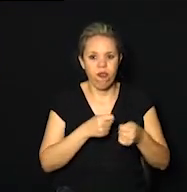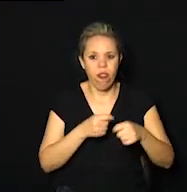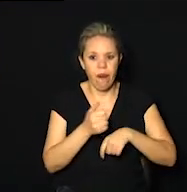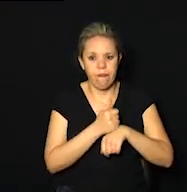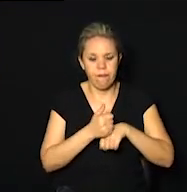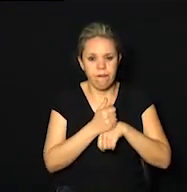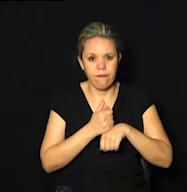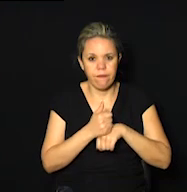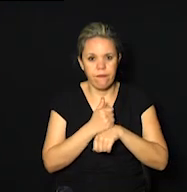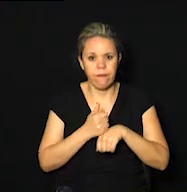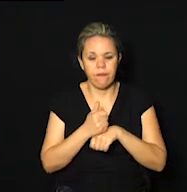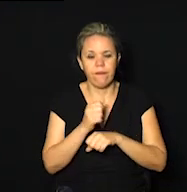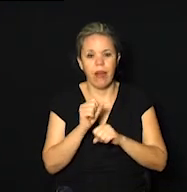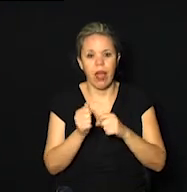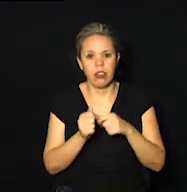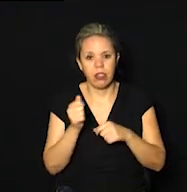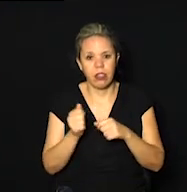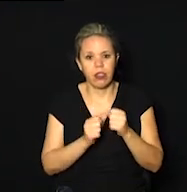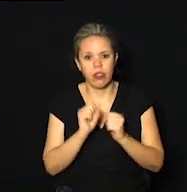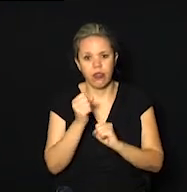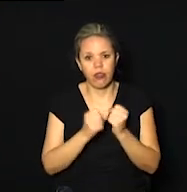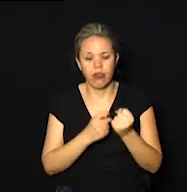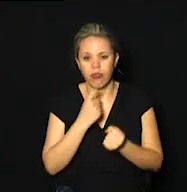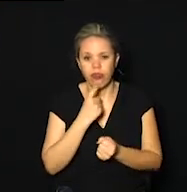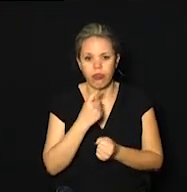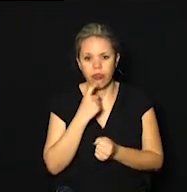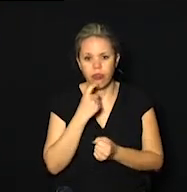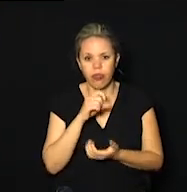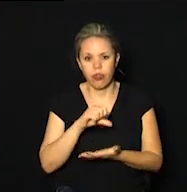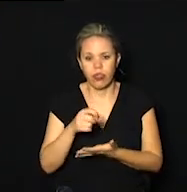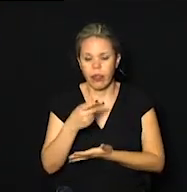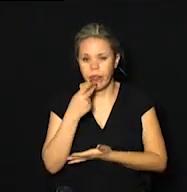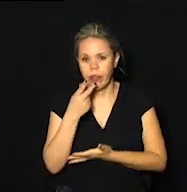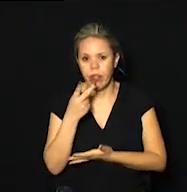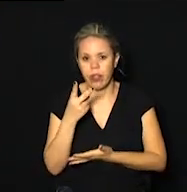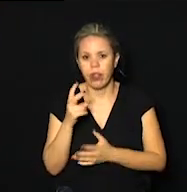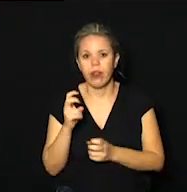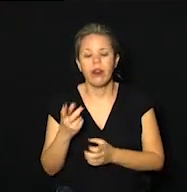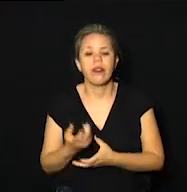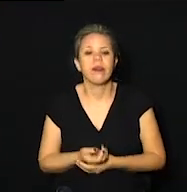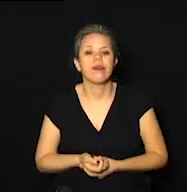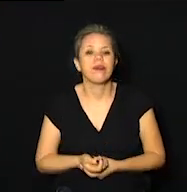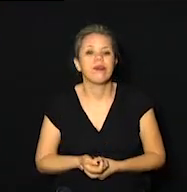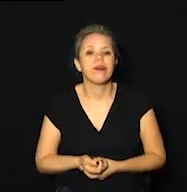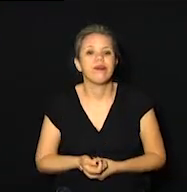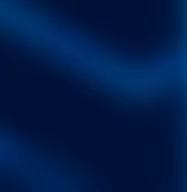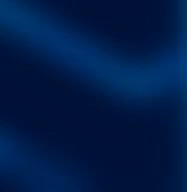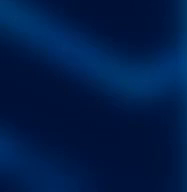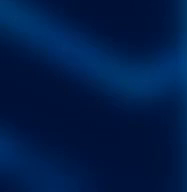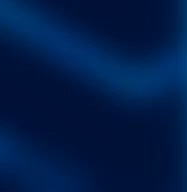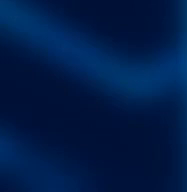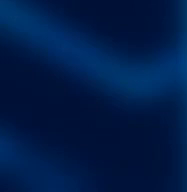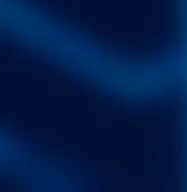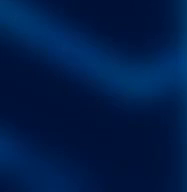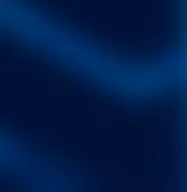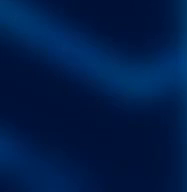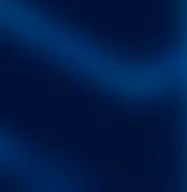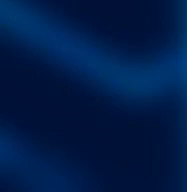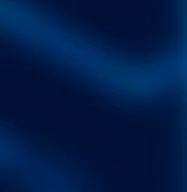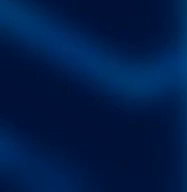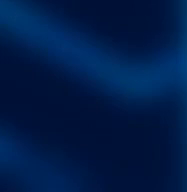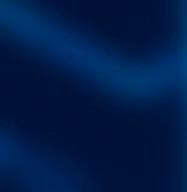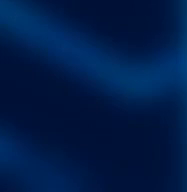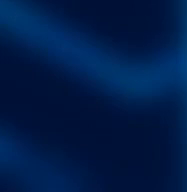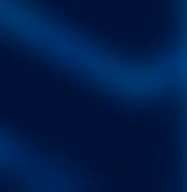Comercial e Industrial aqui de Campinas e região falou sobre o assunto. Vamos conferir. Os números do